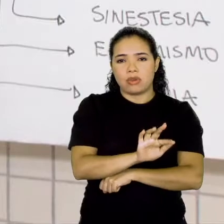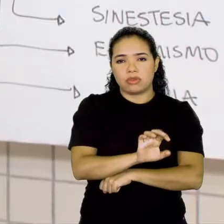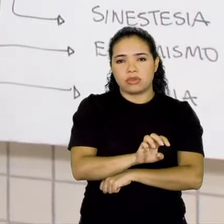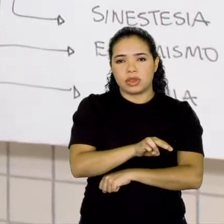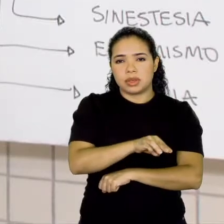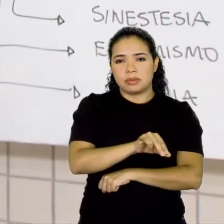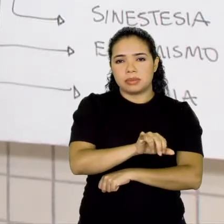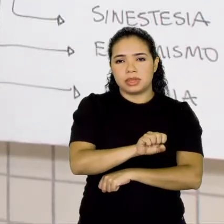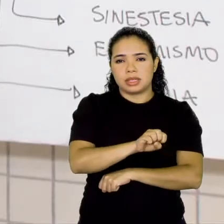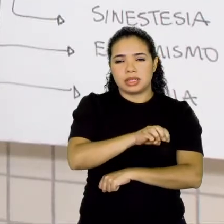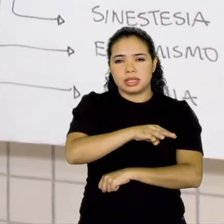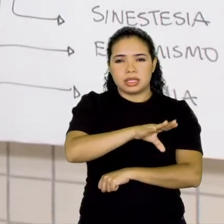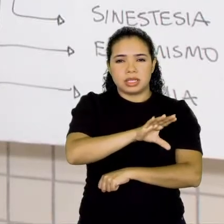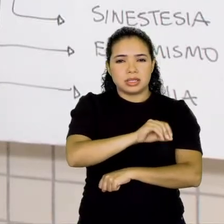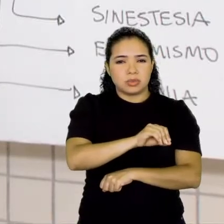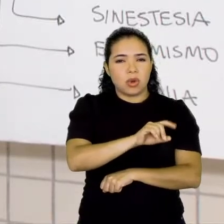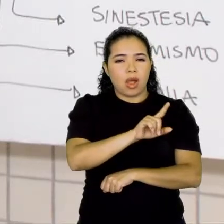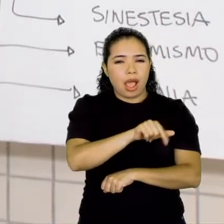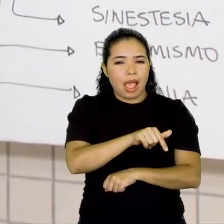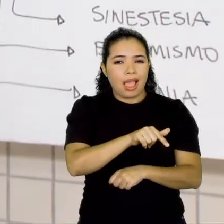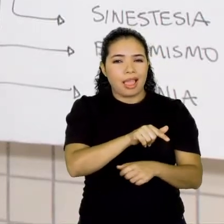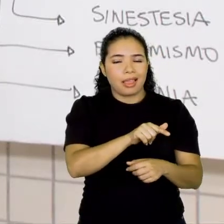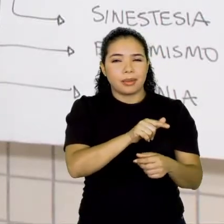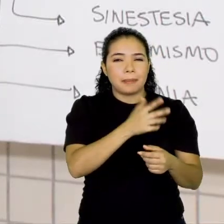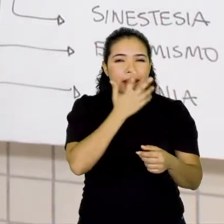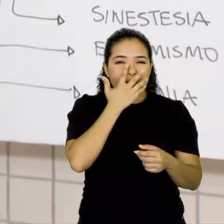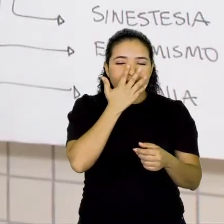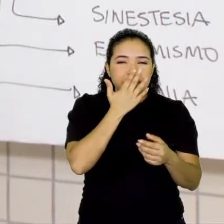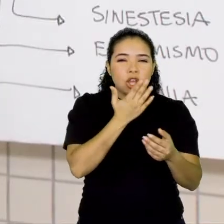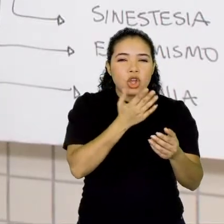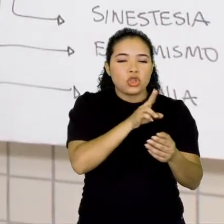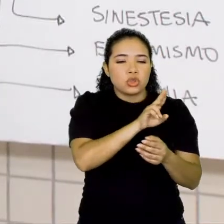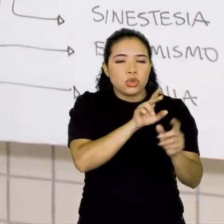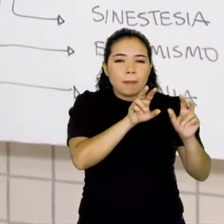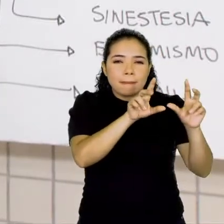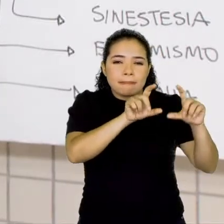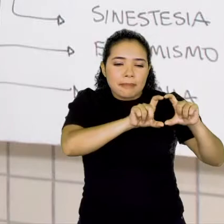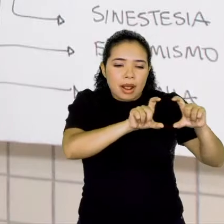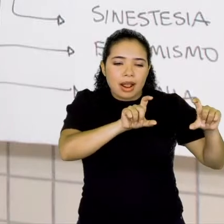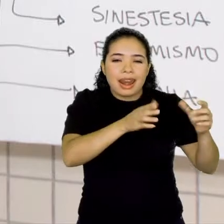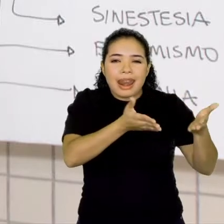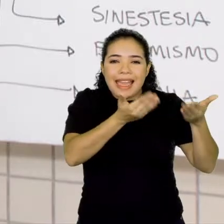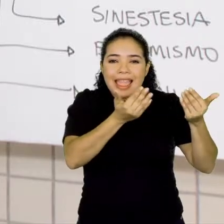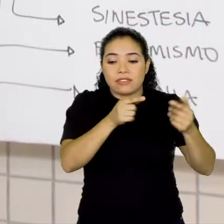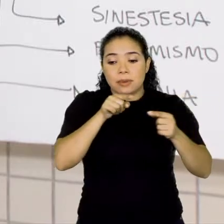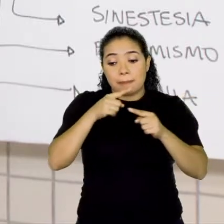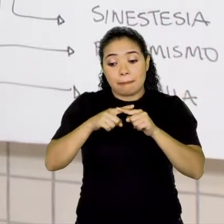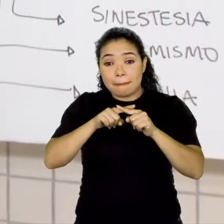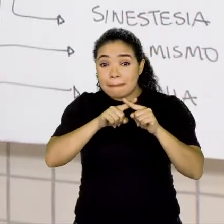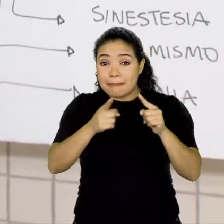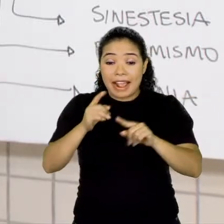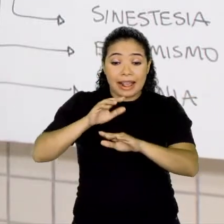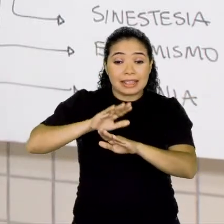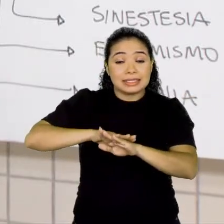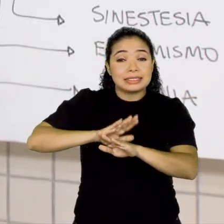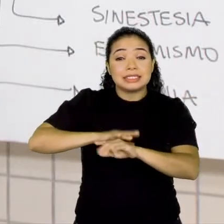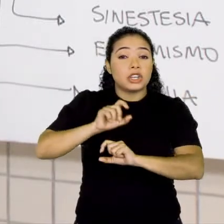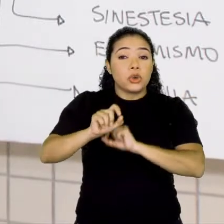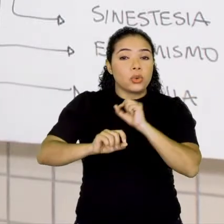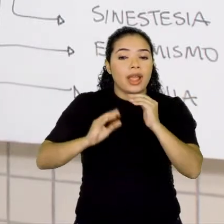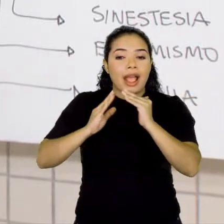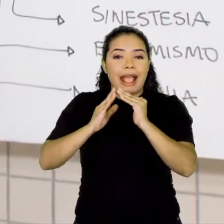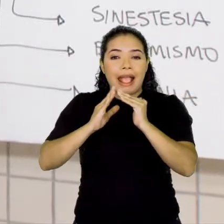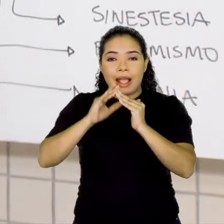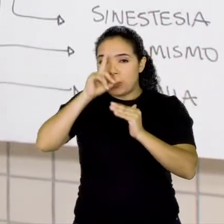significa. Durante a narrativa, vocês vão perceber isso. O outro eufemismo é quando ele descreve a personagem